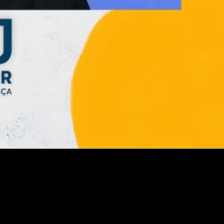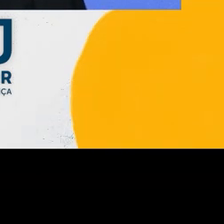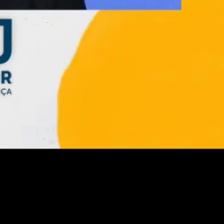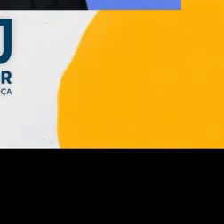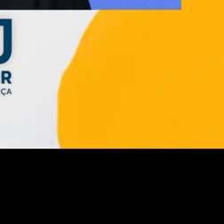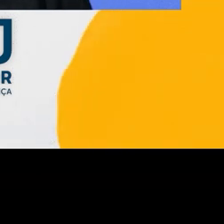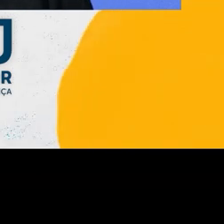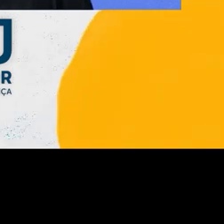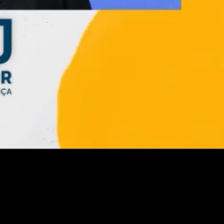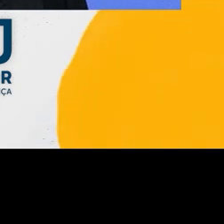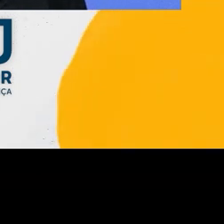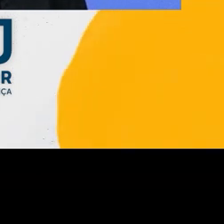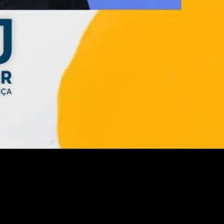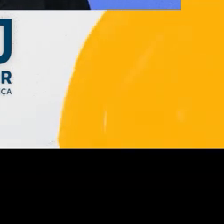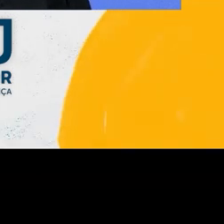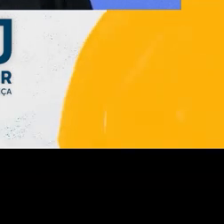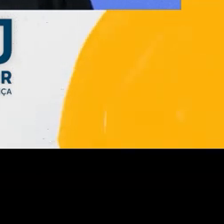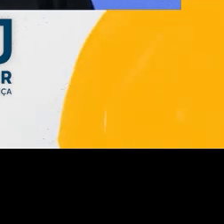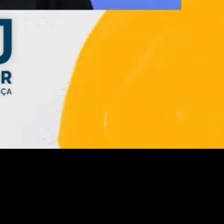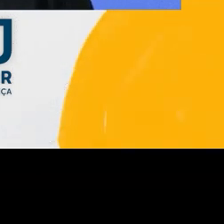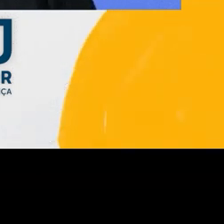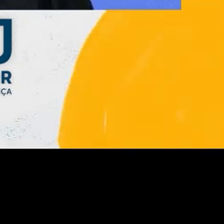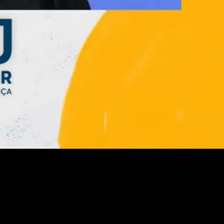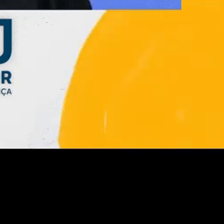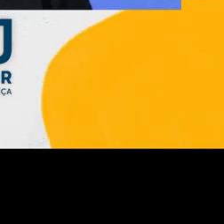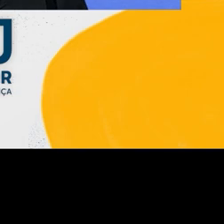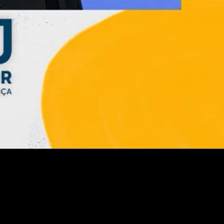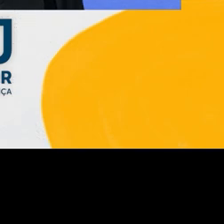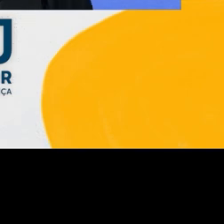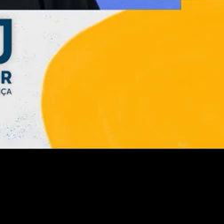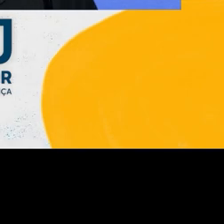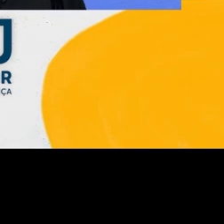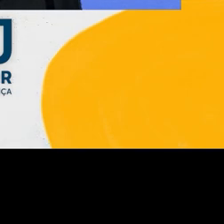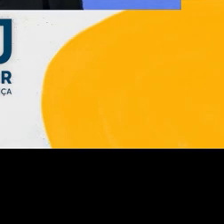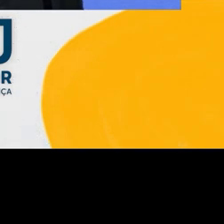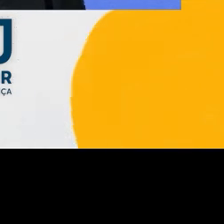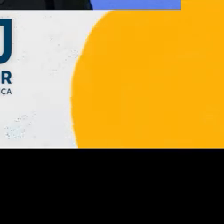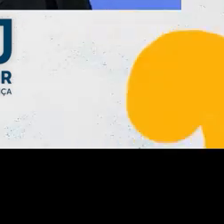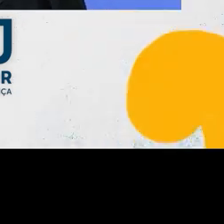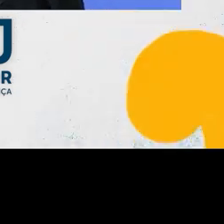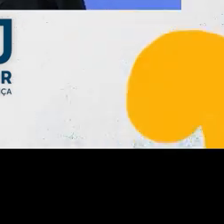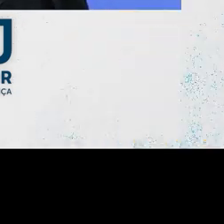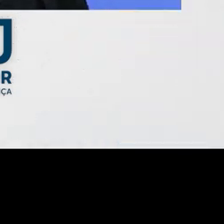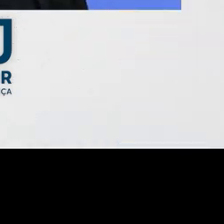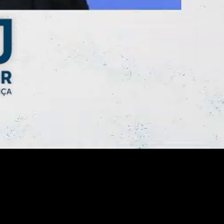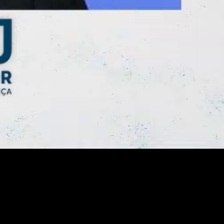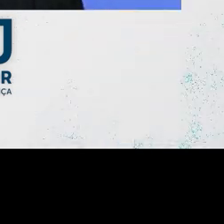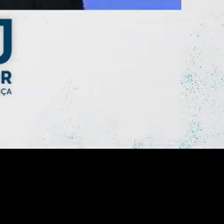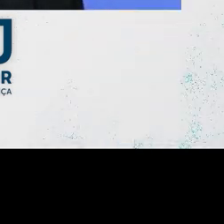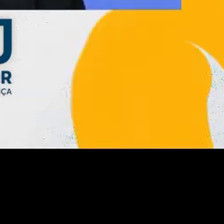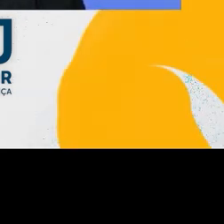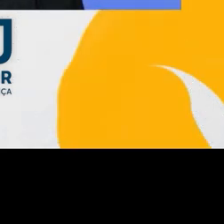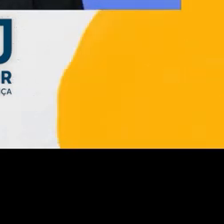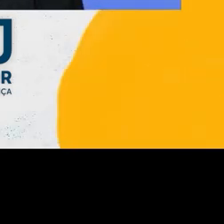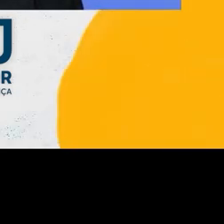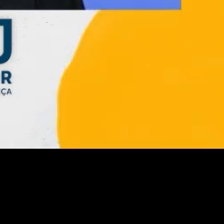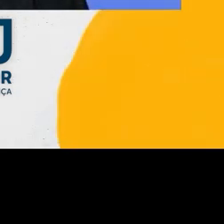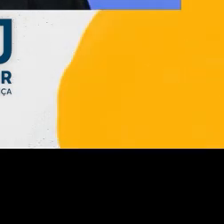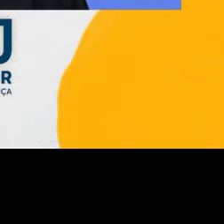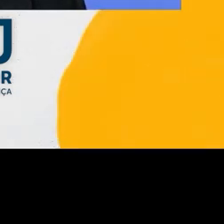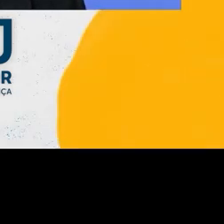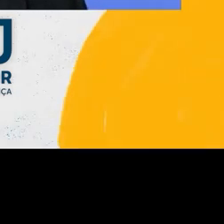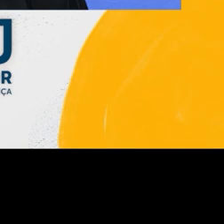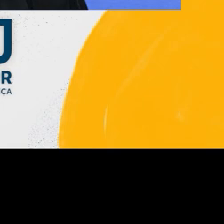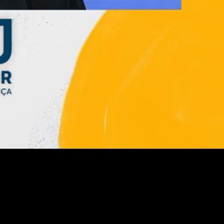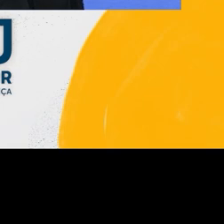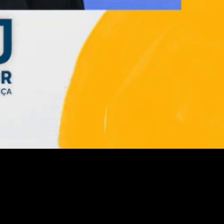inédito no Poder Judiciário, focado na importância da acessibilidade, antes mesmo de acessibilidade se tornar um